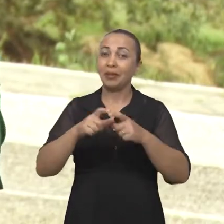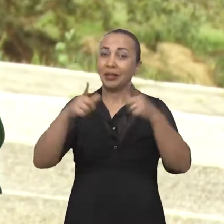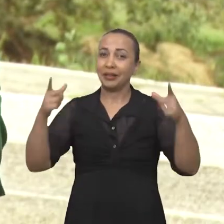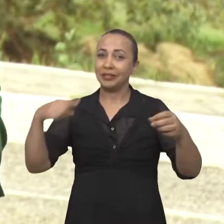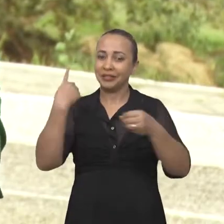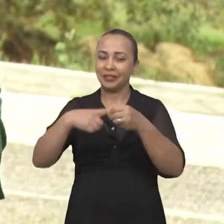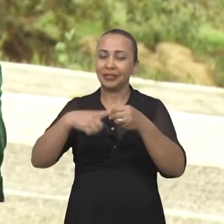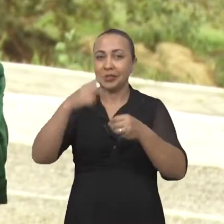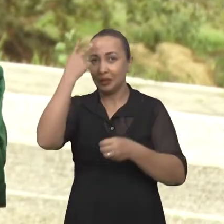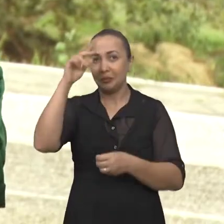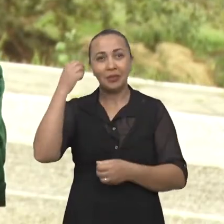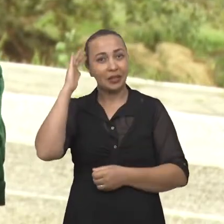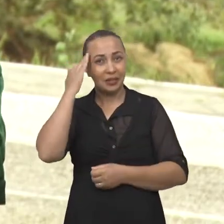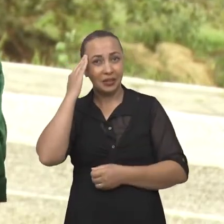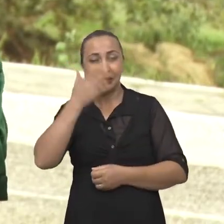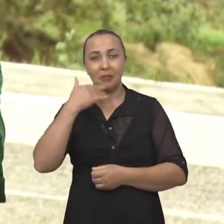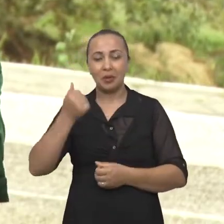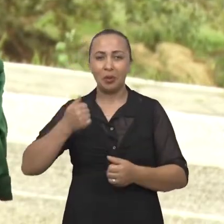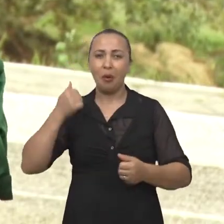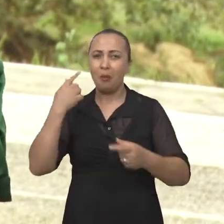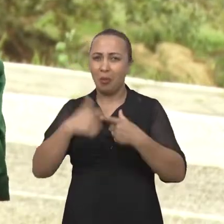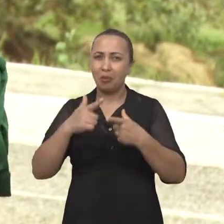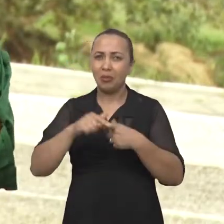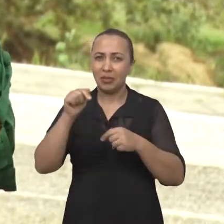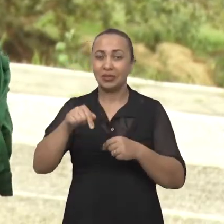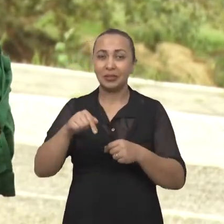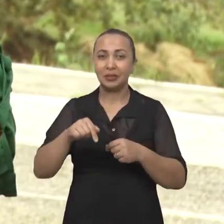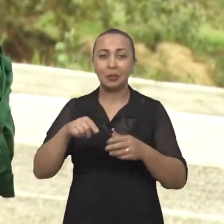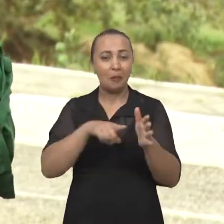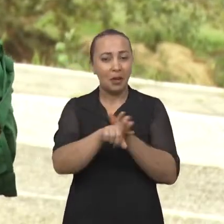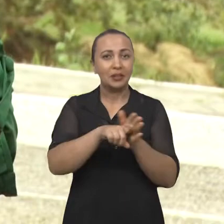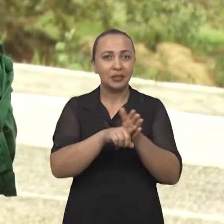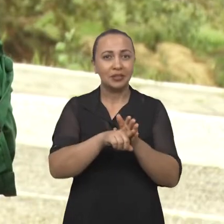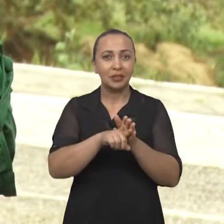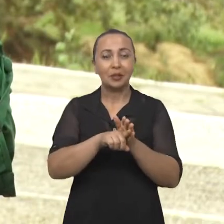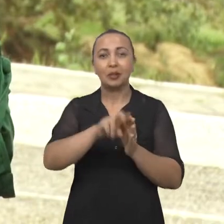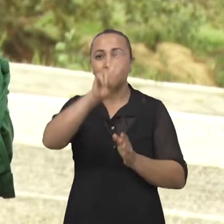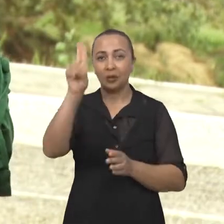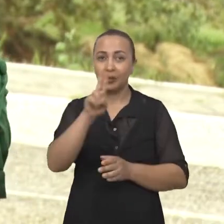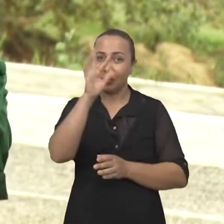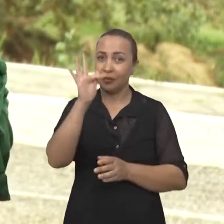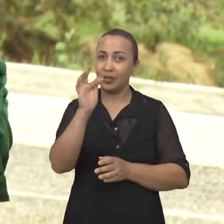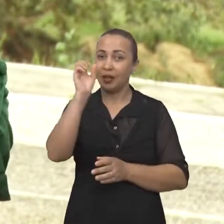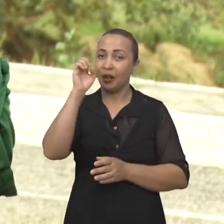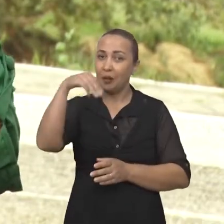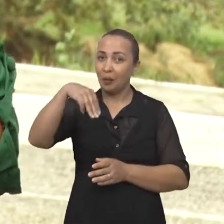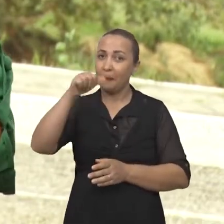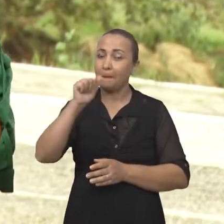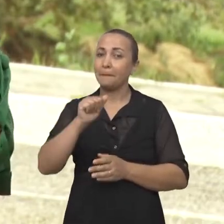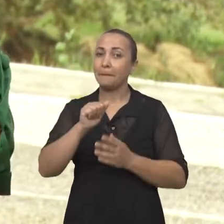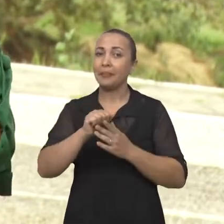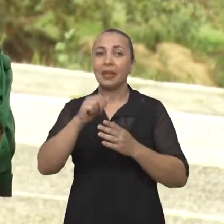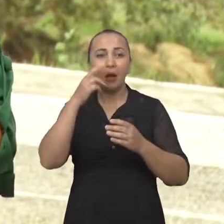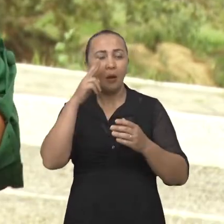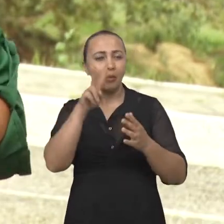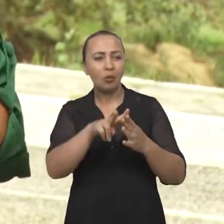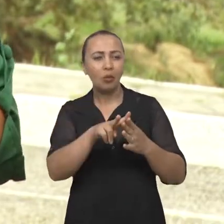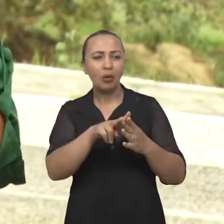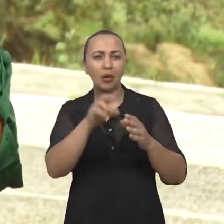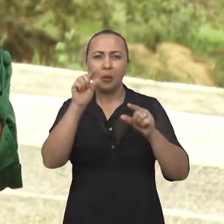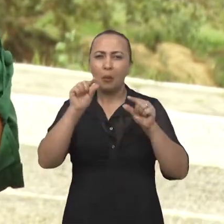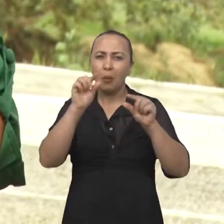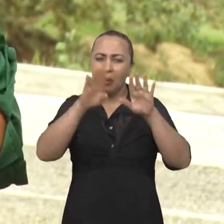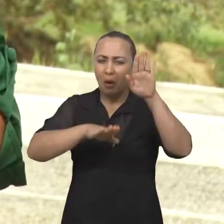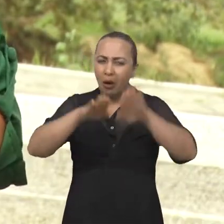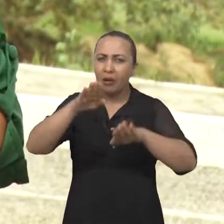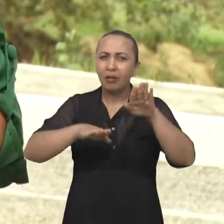E para entender melhor o impacto disso, um pesquisador da Universidade Federal do Maranhão constatou que o pouco equilíbrio do ambiente